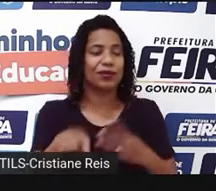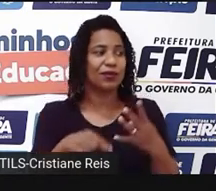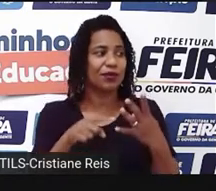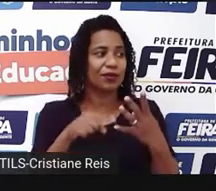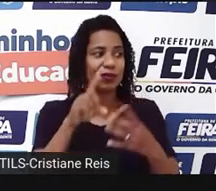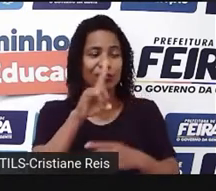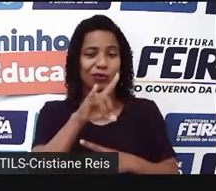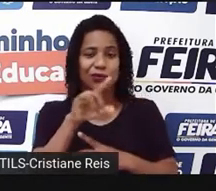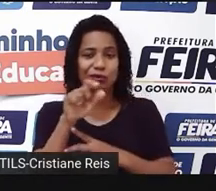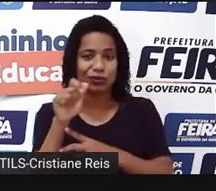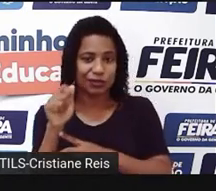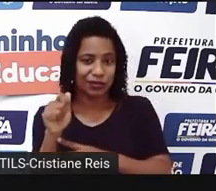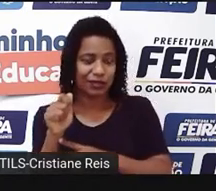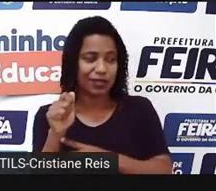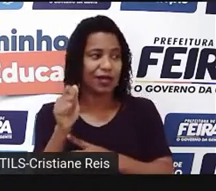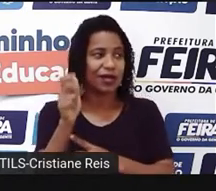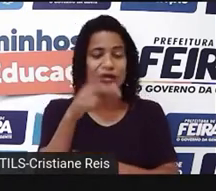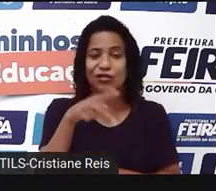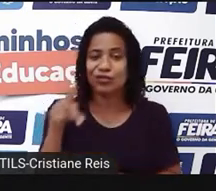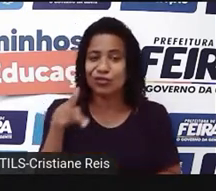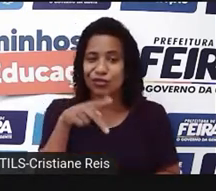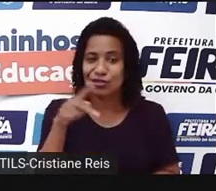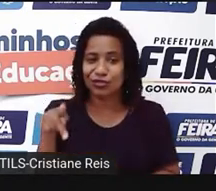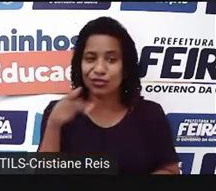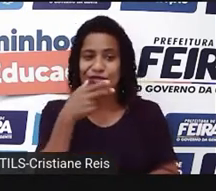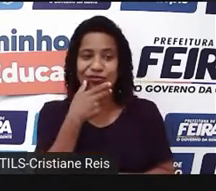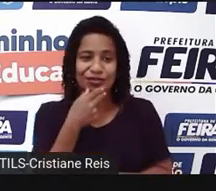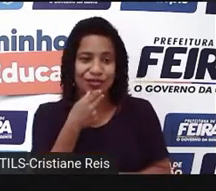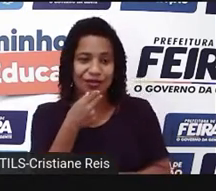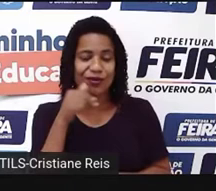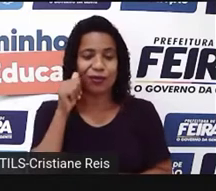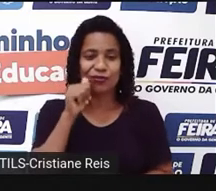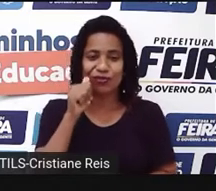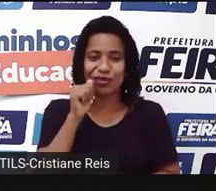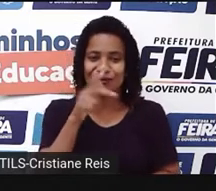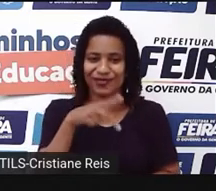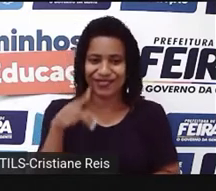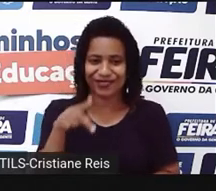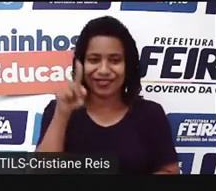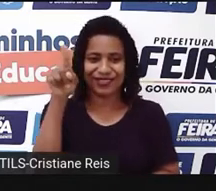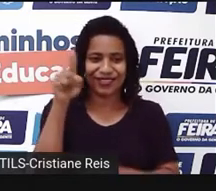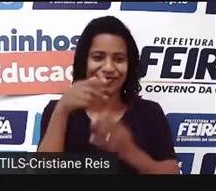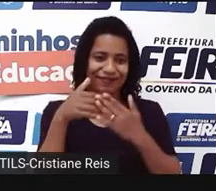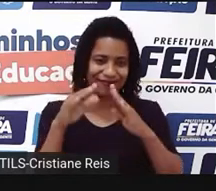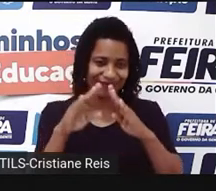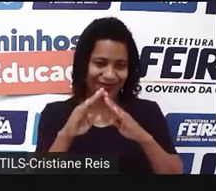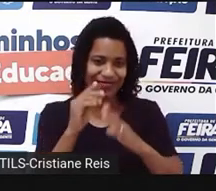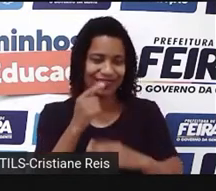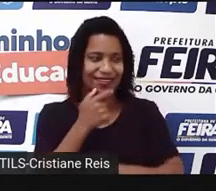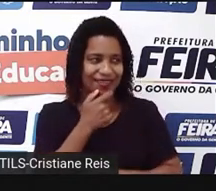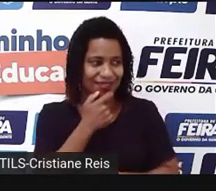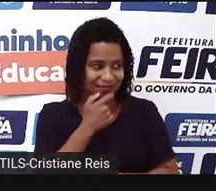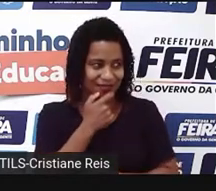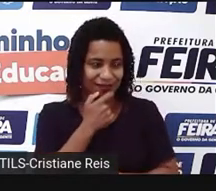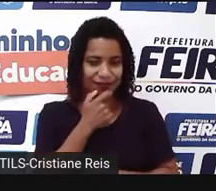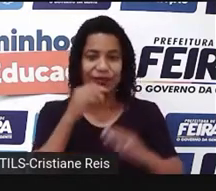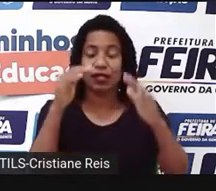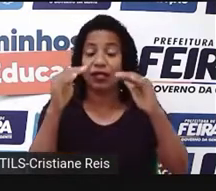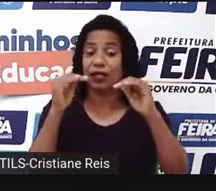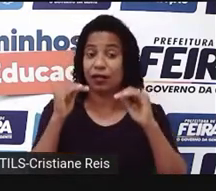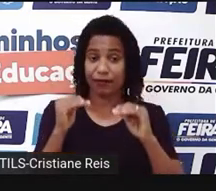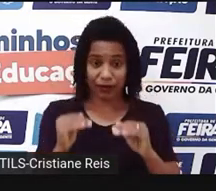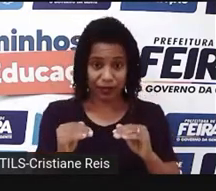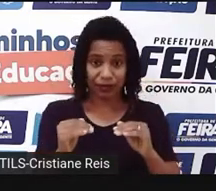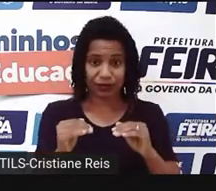de hoje, and teacher, o nome do seu professor ou de sua professora de inglês. Abaixo do